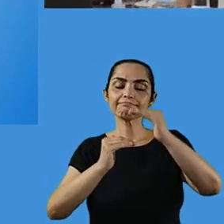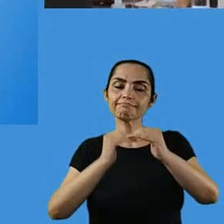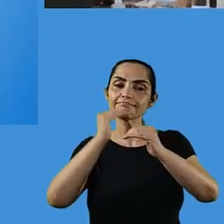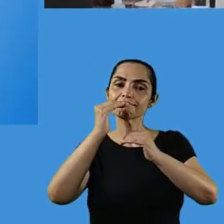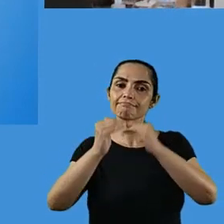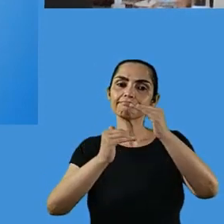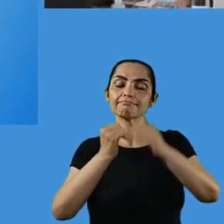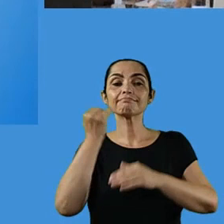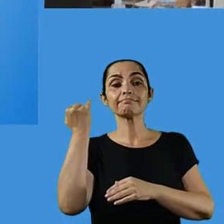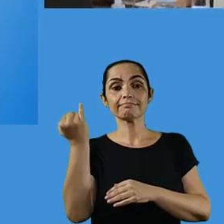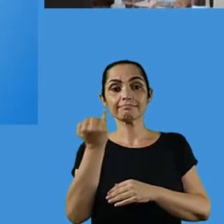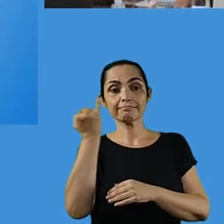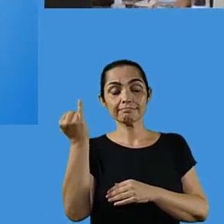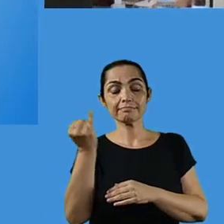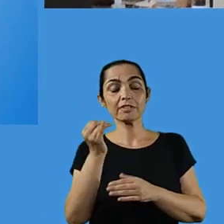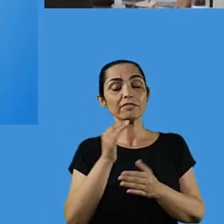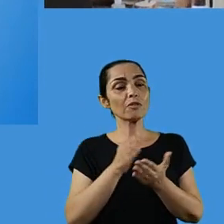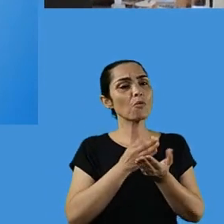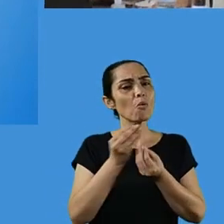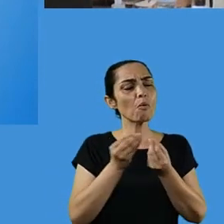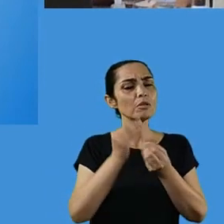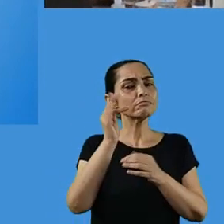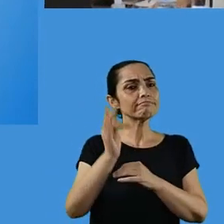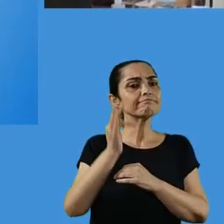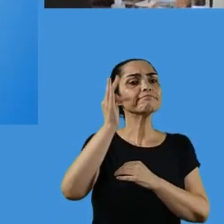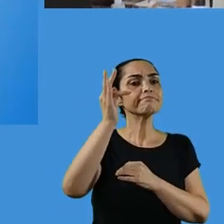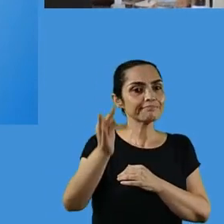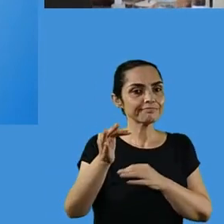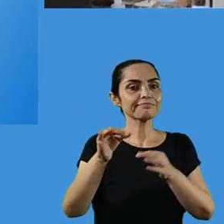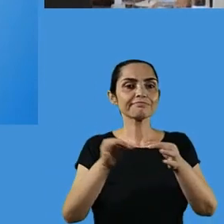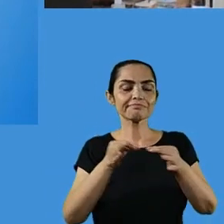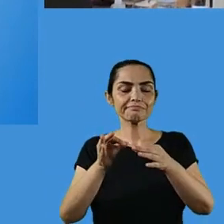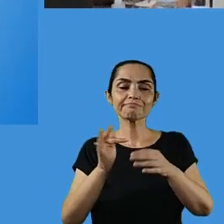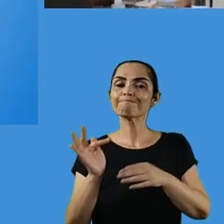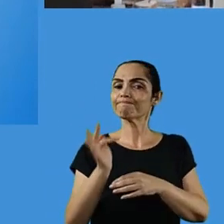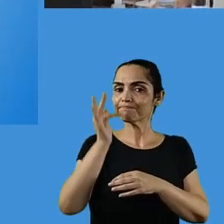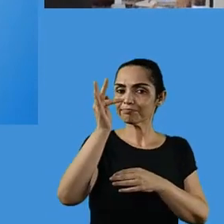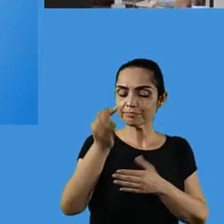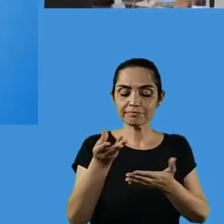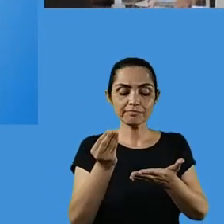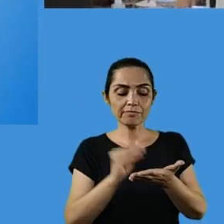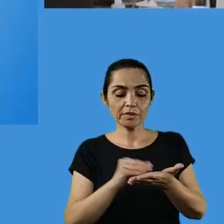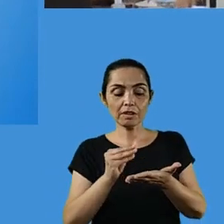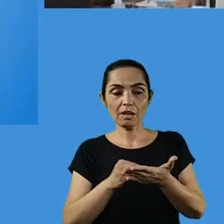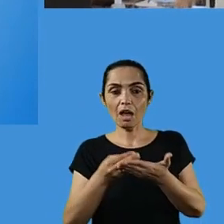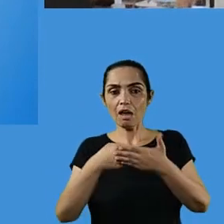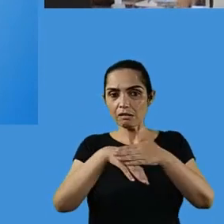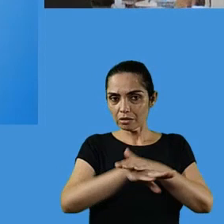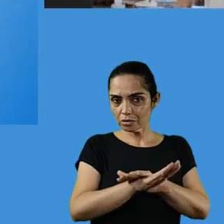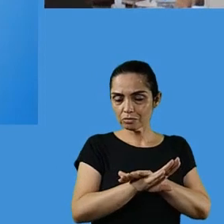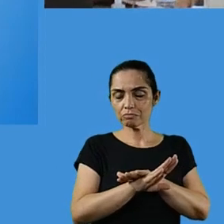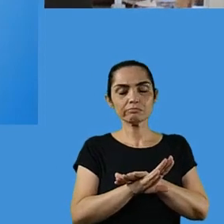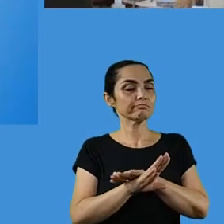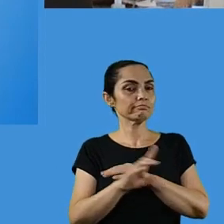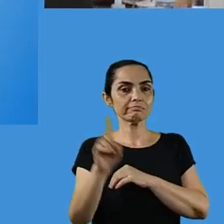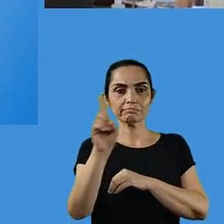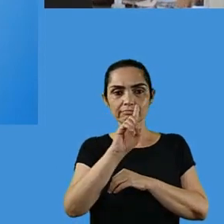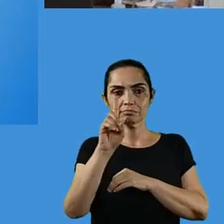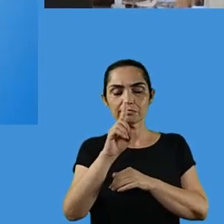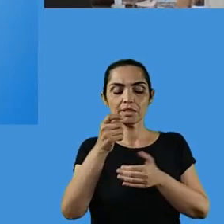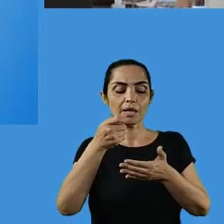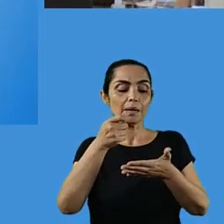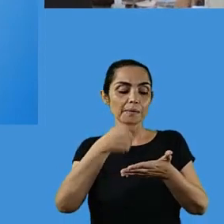analisado. Tá bom? E eu quero falar também um pouquinho, aí a Mônica pode passar, sobre